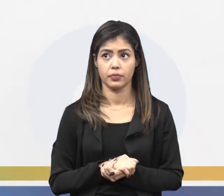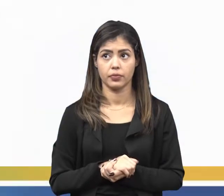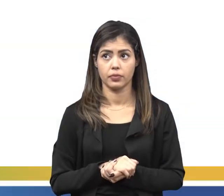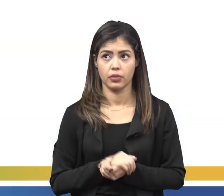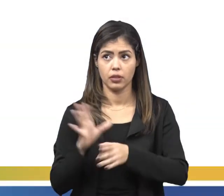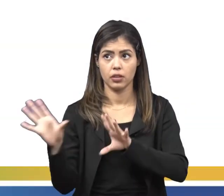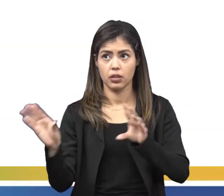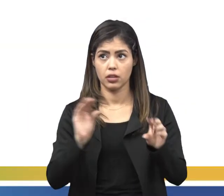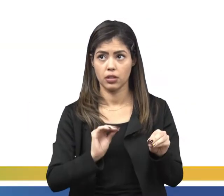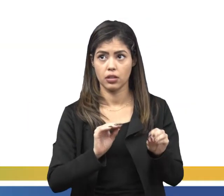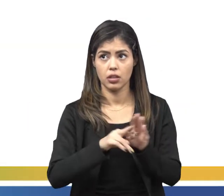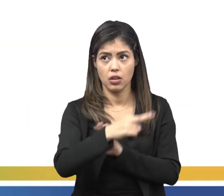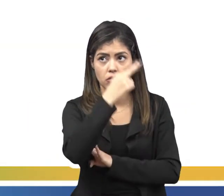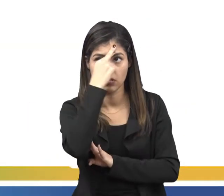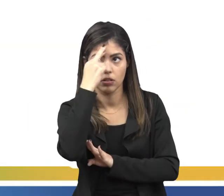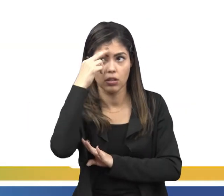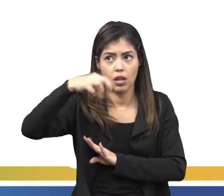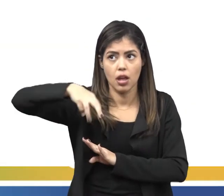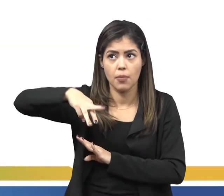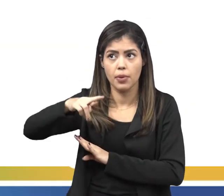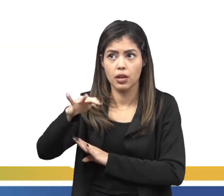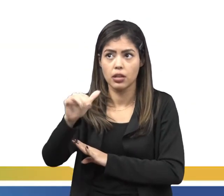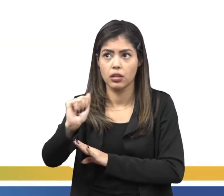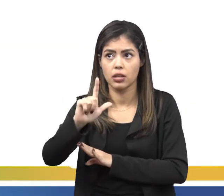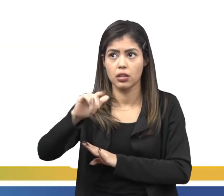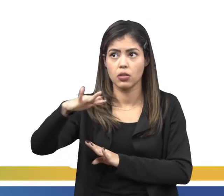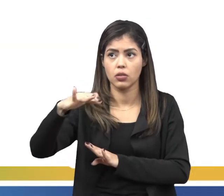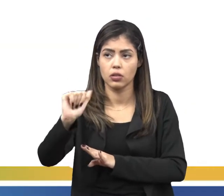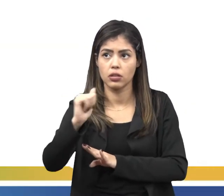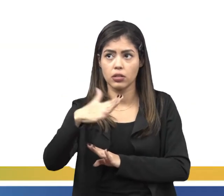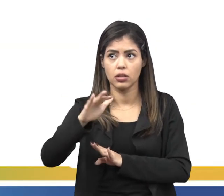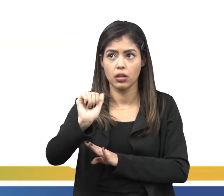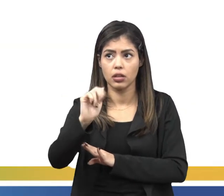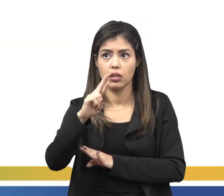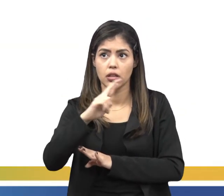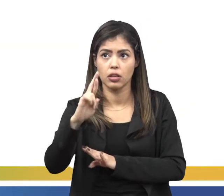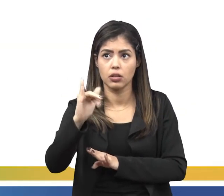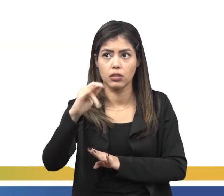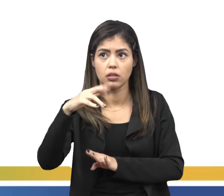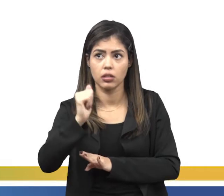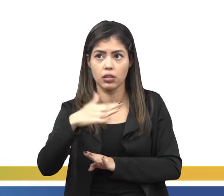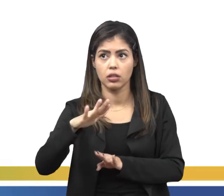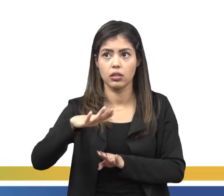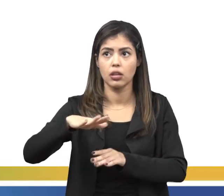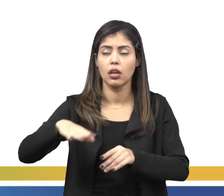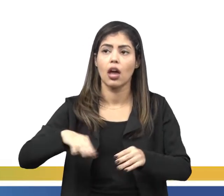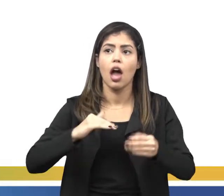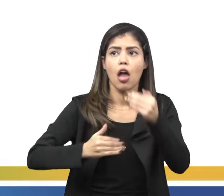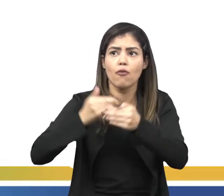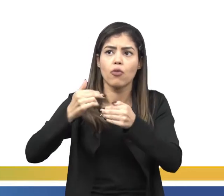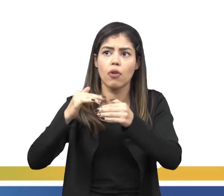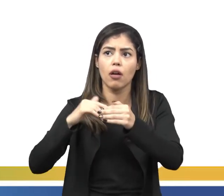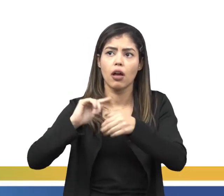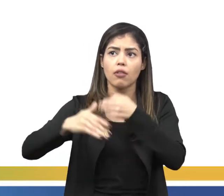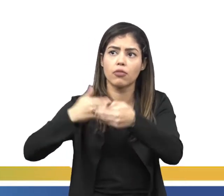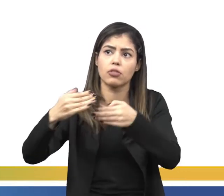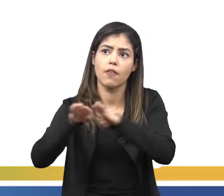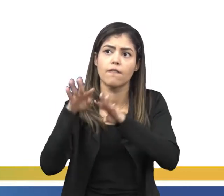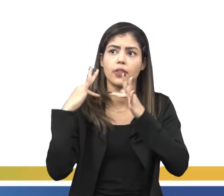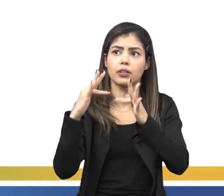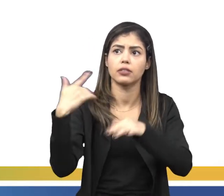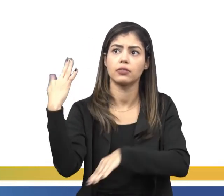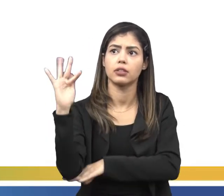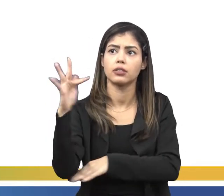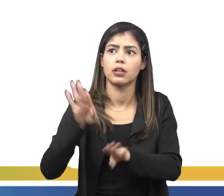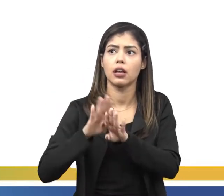De acordo com a historiadora Maria Lúcia Arruda, Aranha, a Revolução Francesa derrubou o Antigo Regime, ou seja,